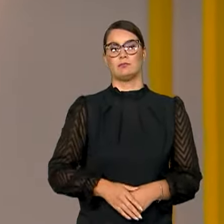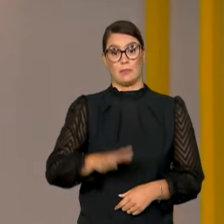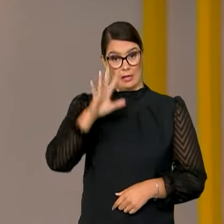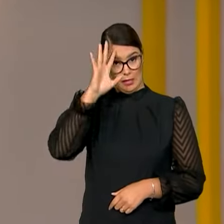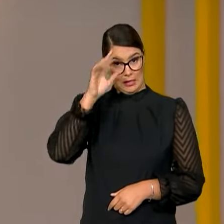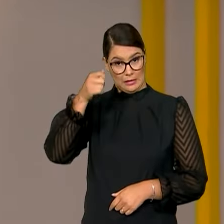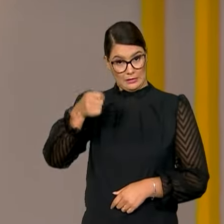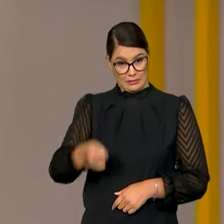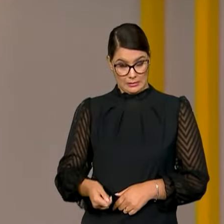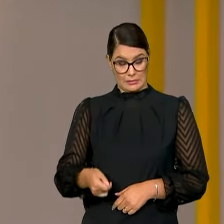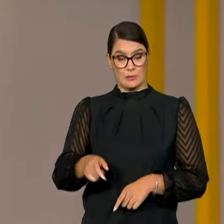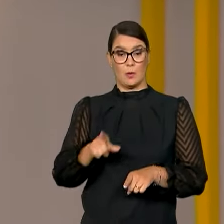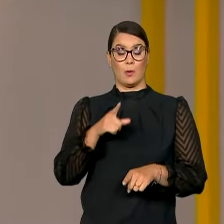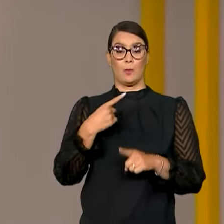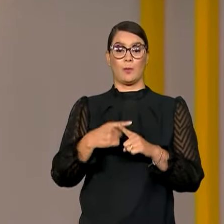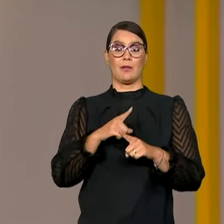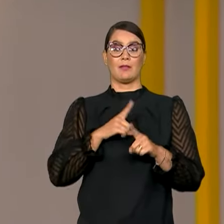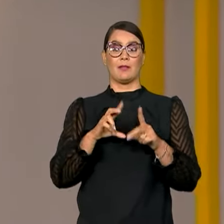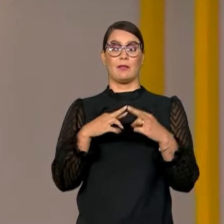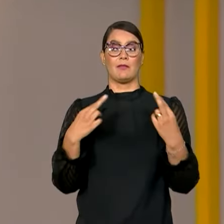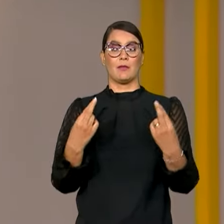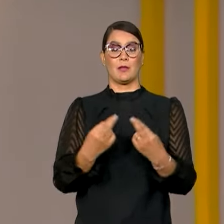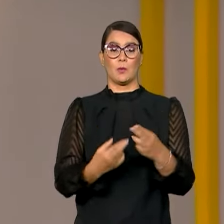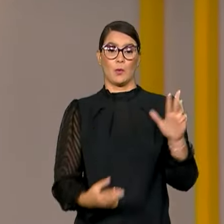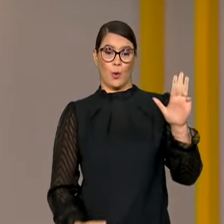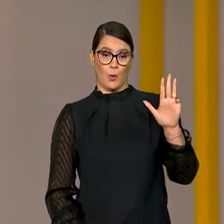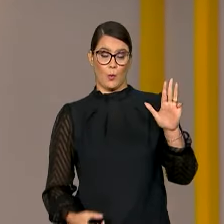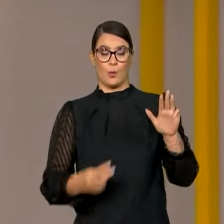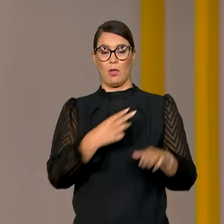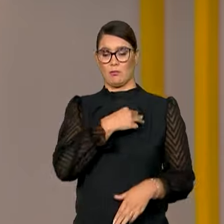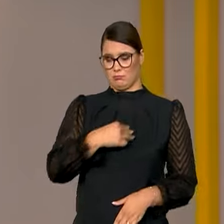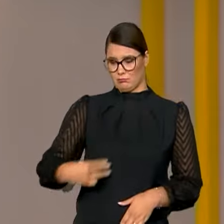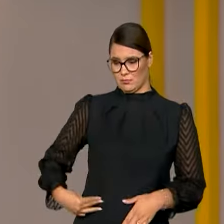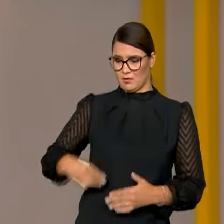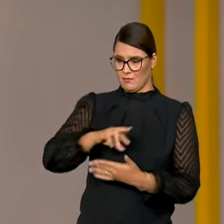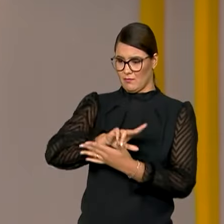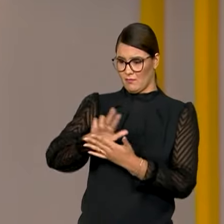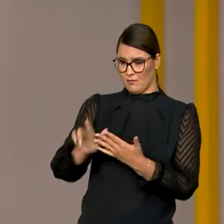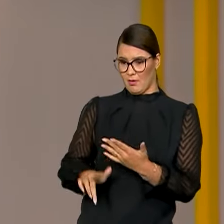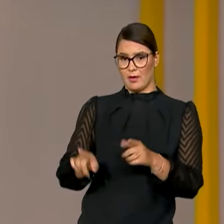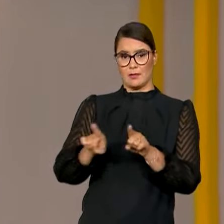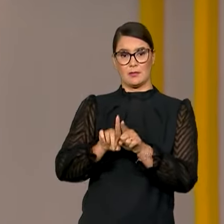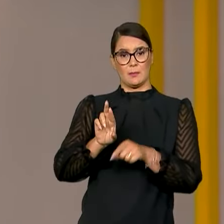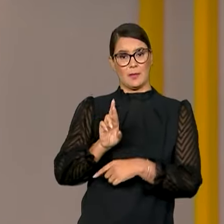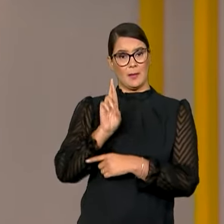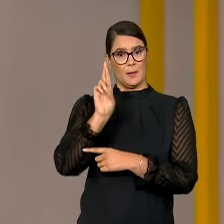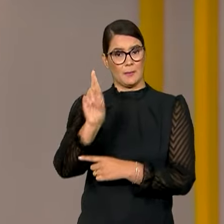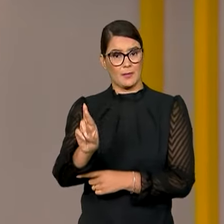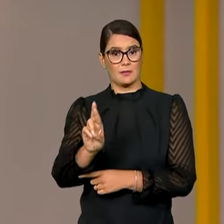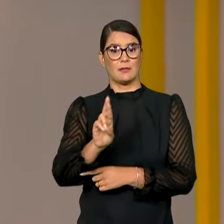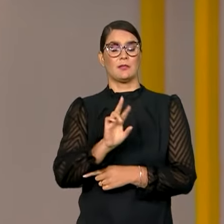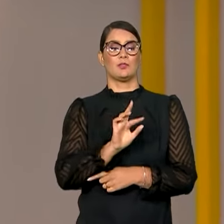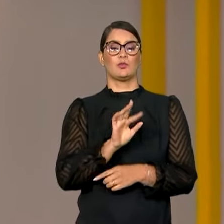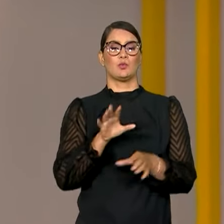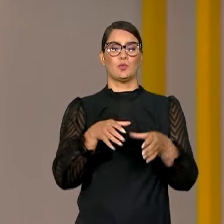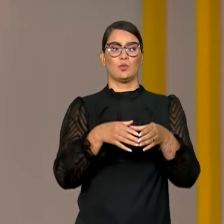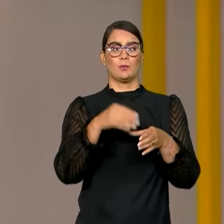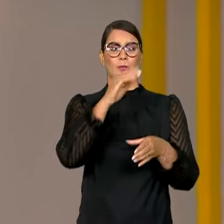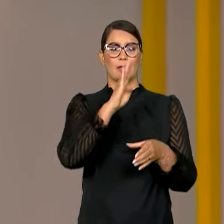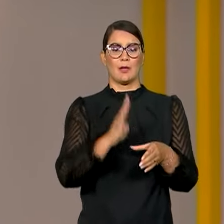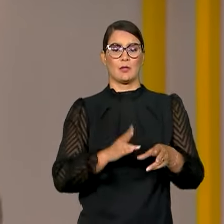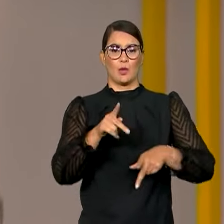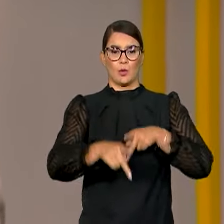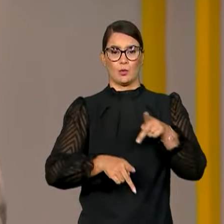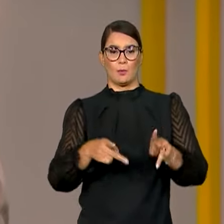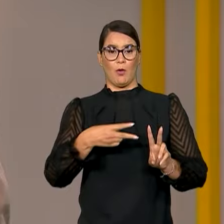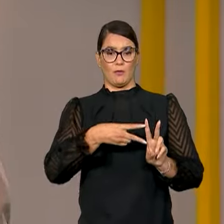decisão veio depois de reunião entre o presidente Lula e ministros e representantes da Fundação Nacional dos Povos Indígenas e também